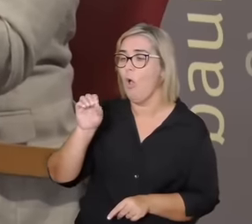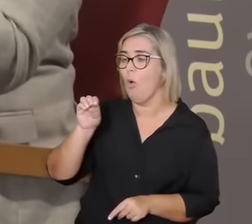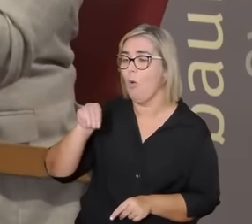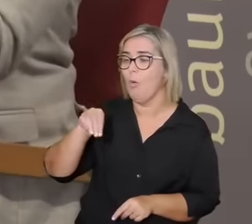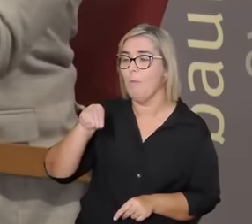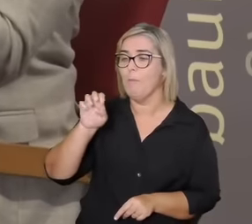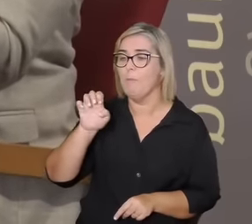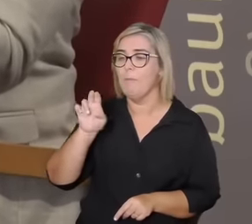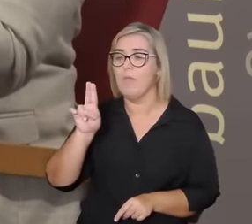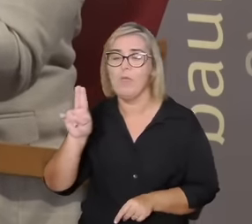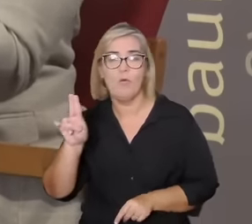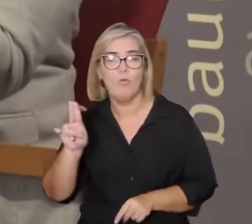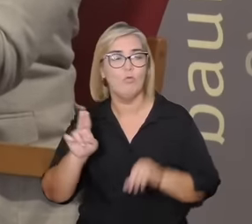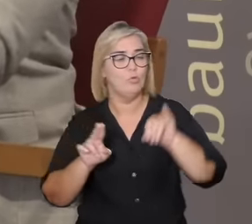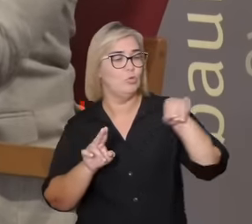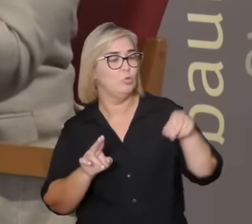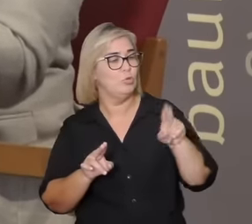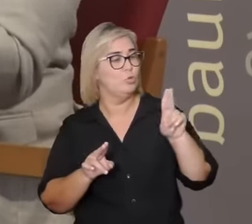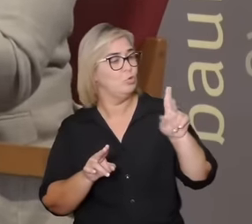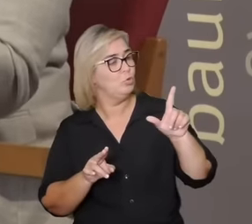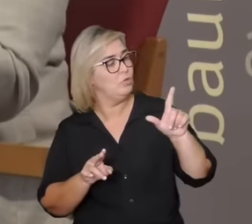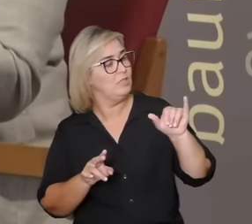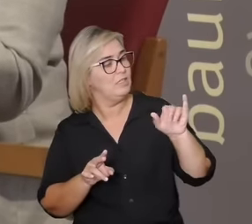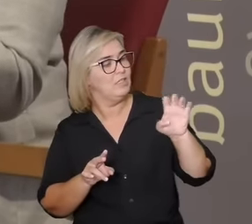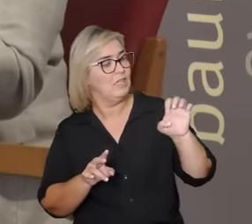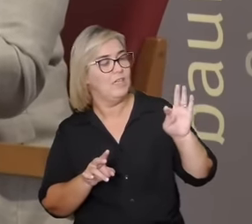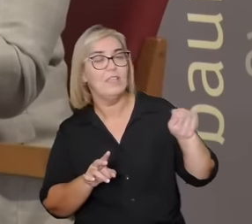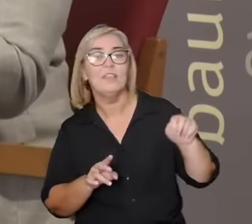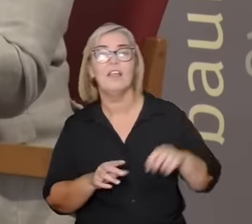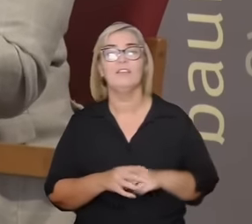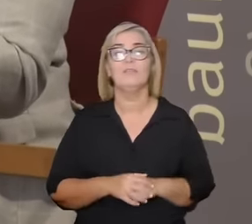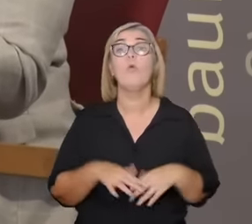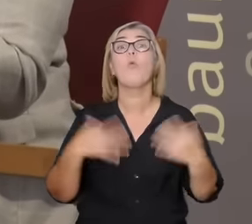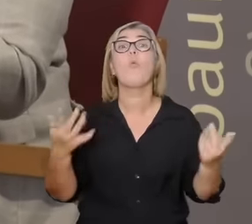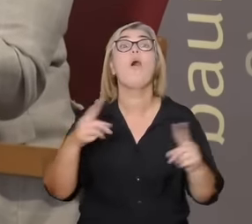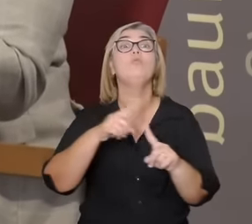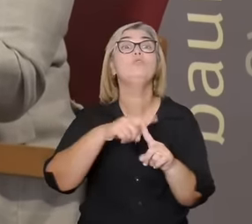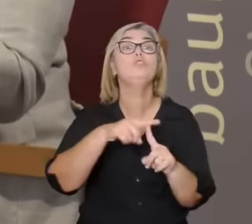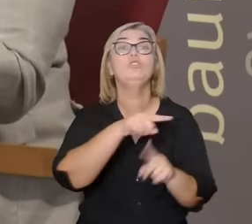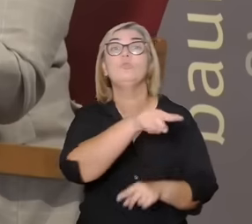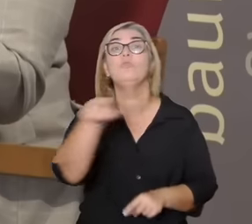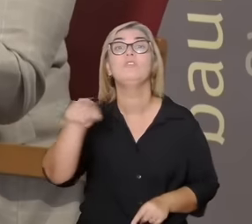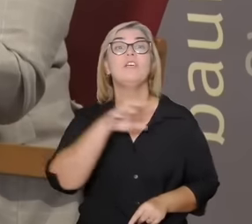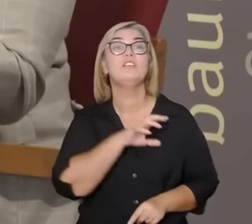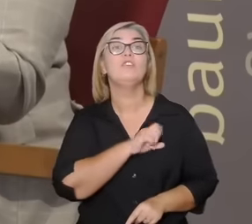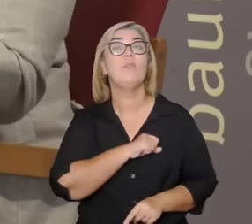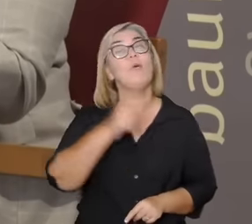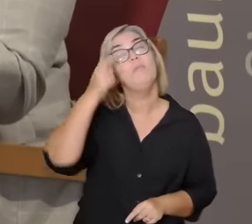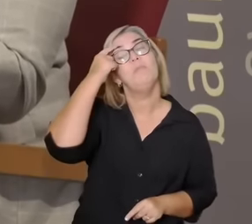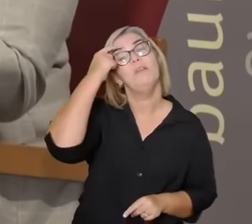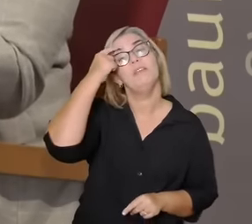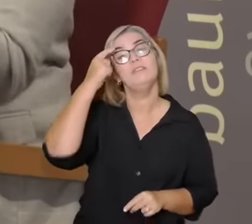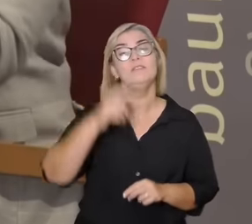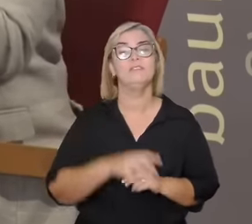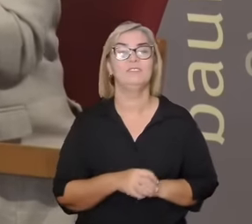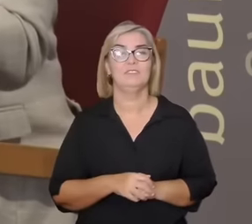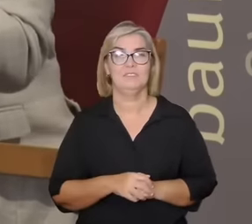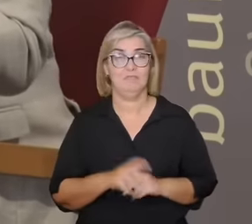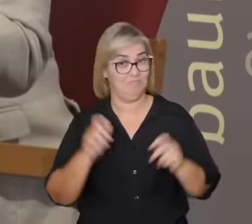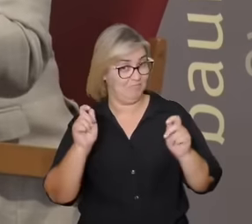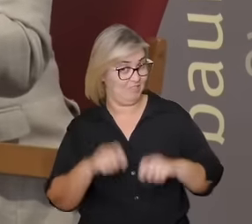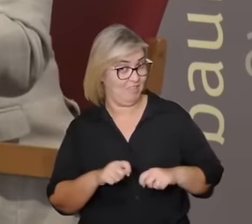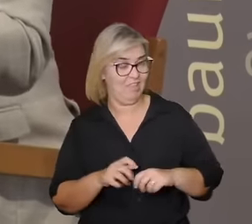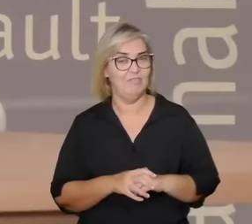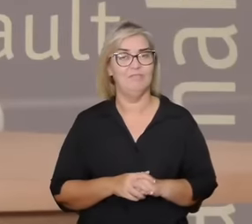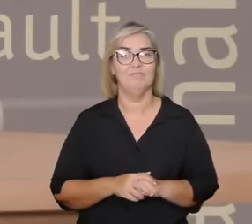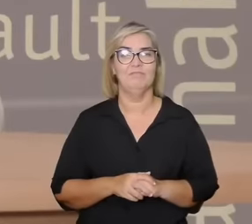ser o amor de na ilha de Safos que forma de amar a gente está pensando a gente pode de Arjuna